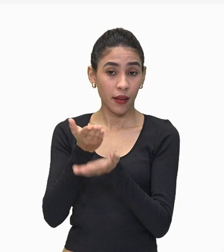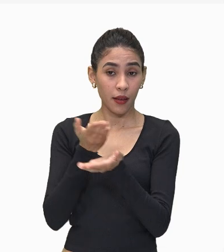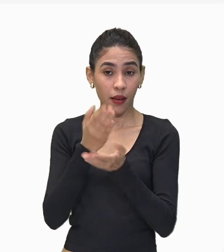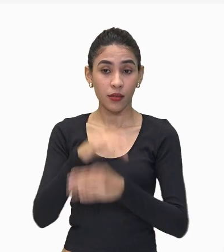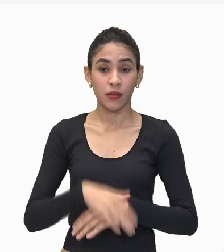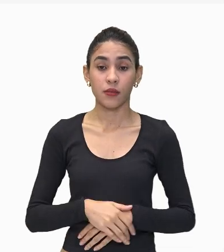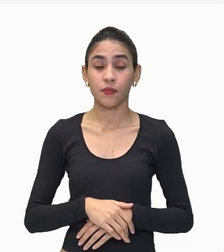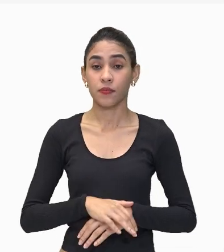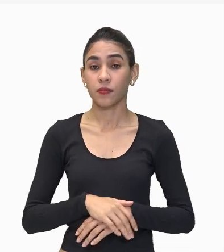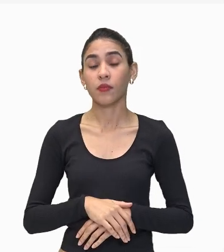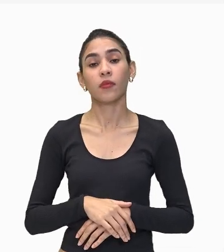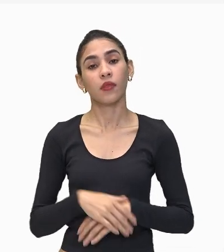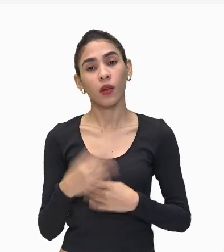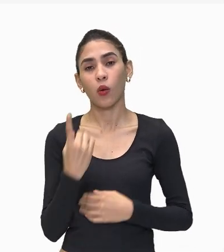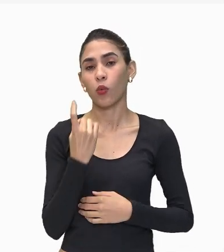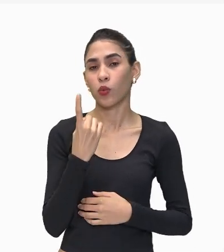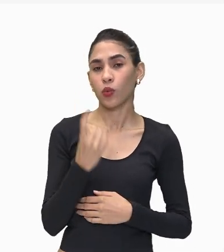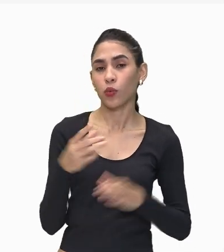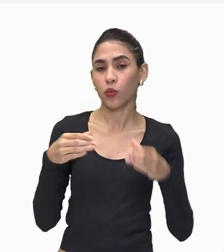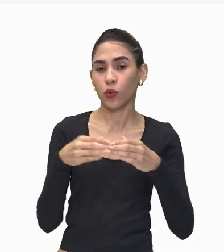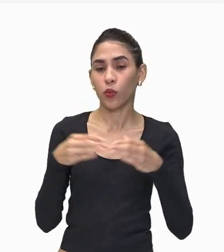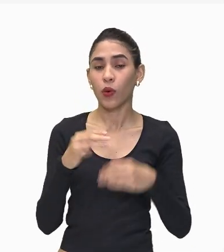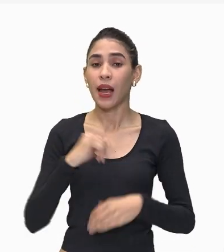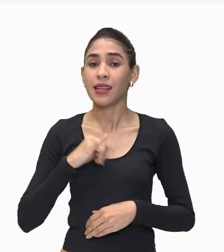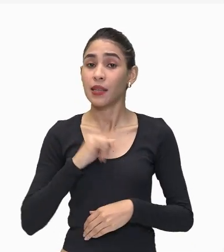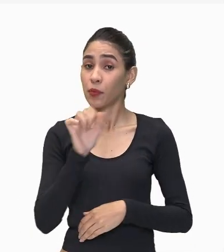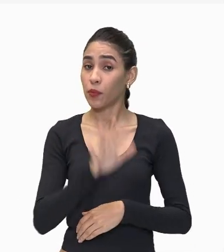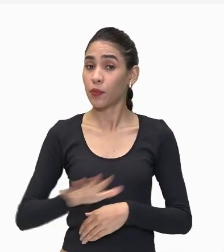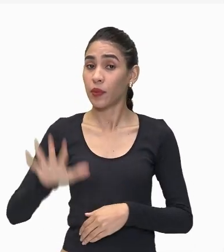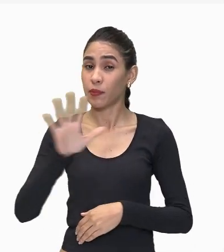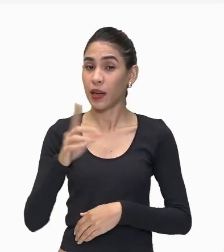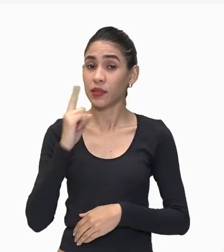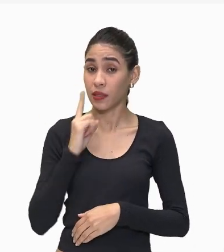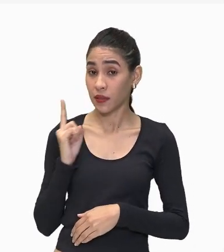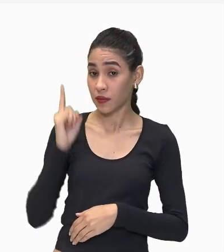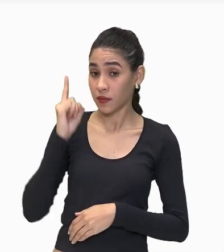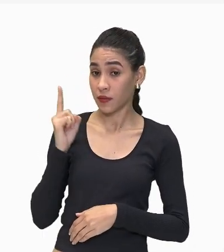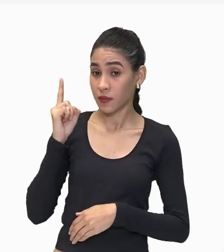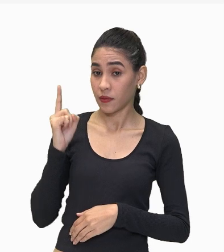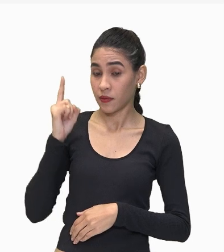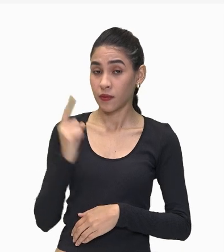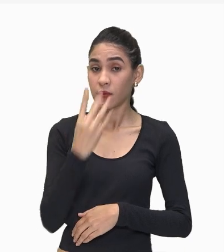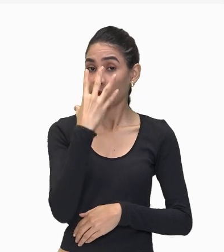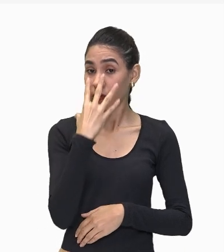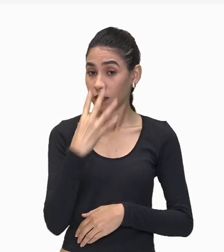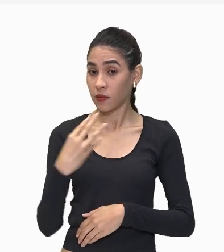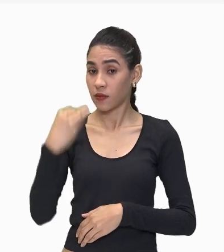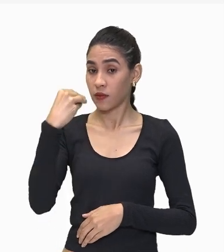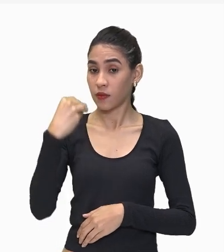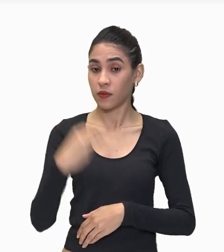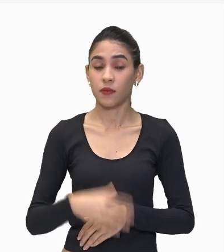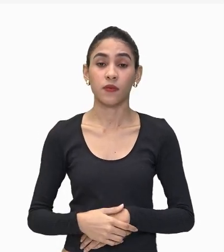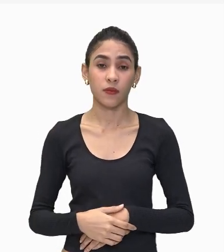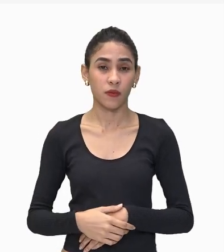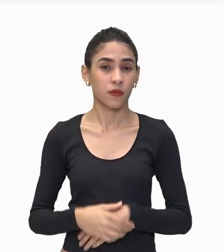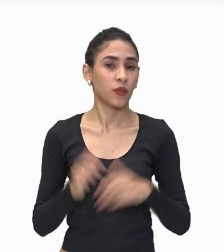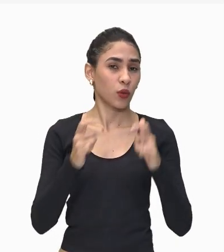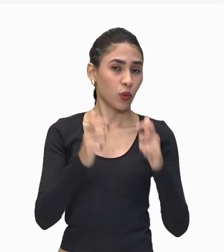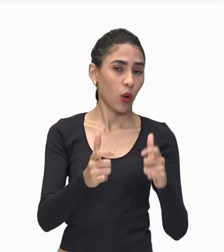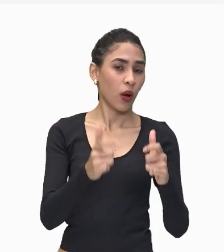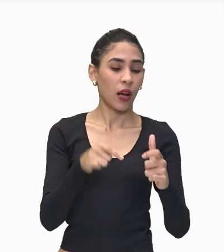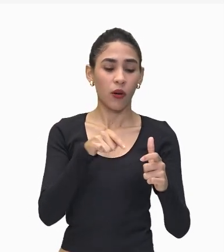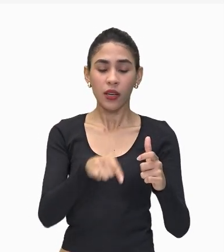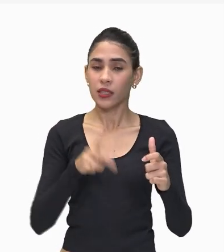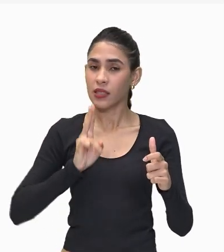falar Do indivíduo da mesma espécie A gente trouxe aí Essas capivárias Então as capivárias Elas estão ali Naquele mesmo local Nessa